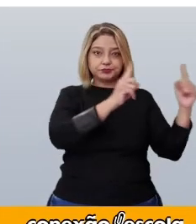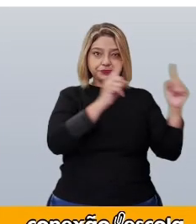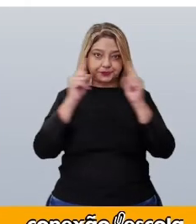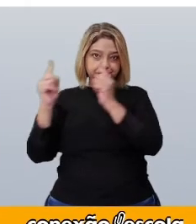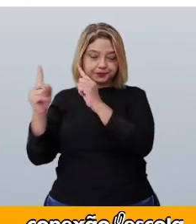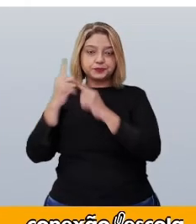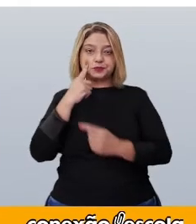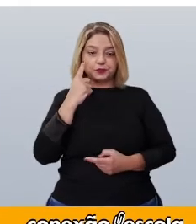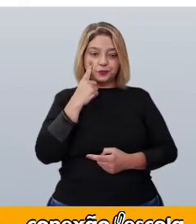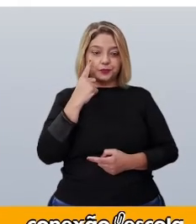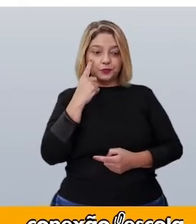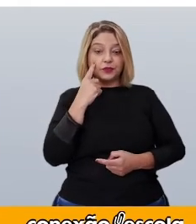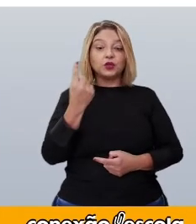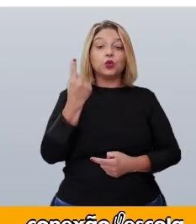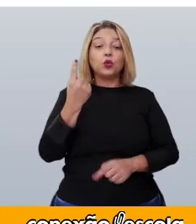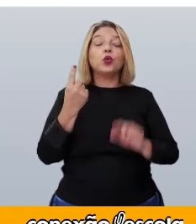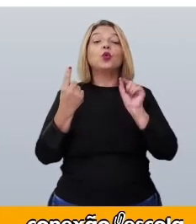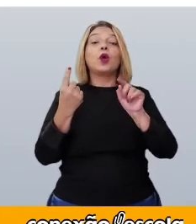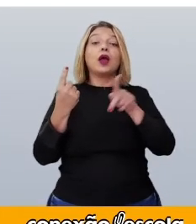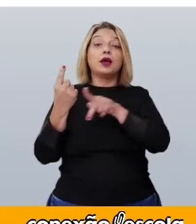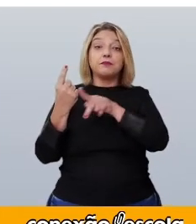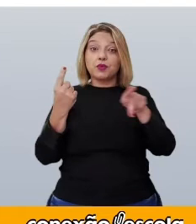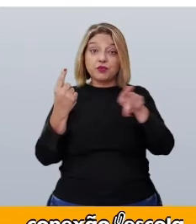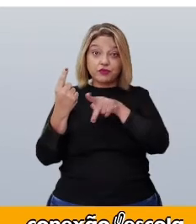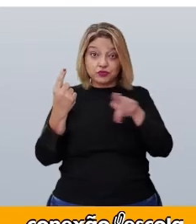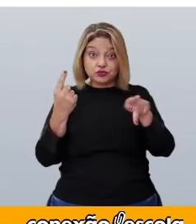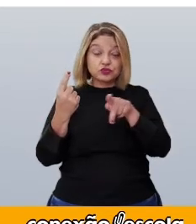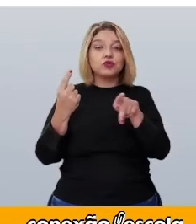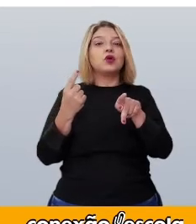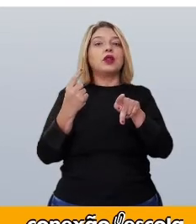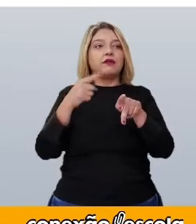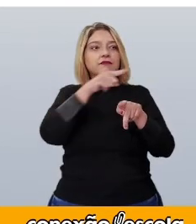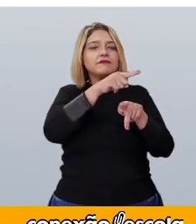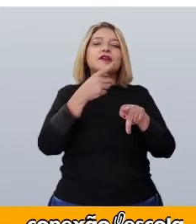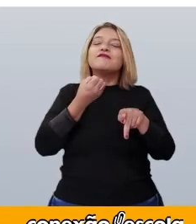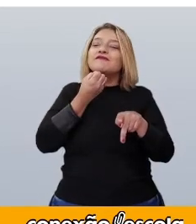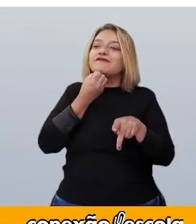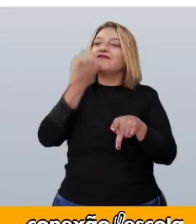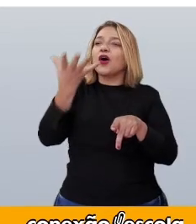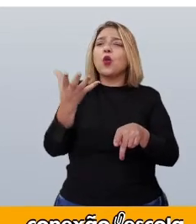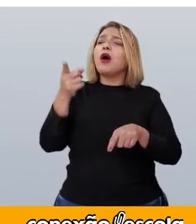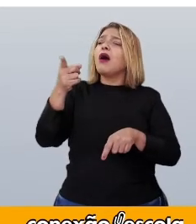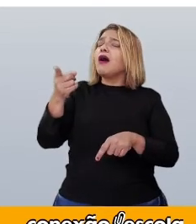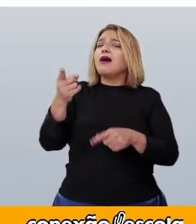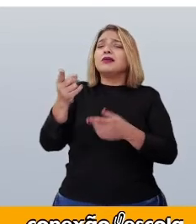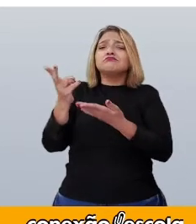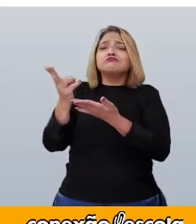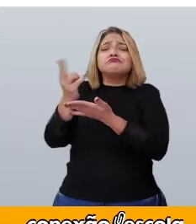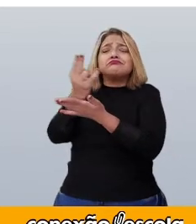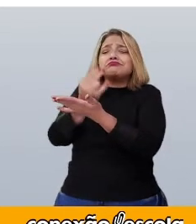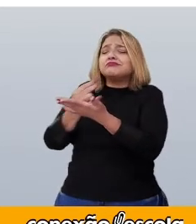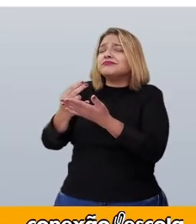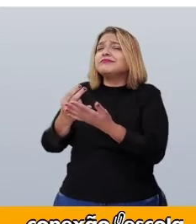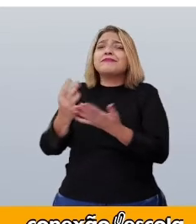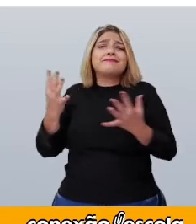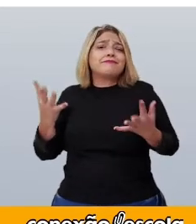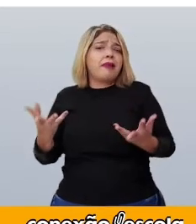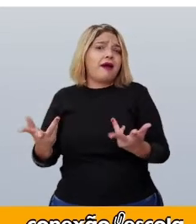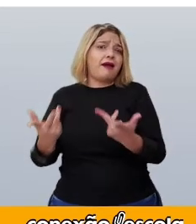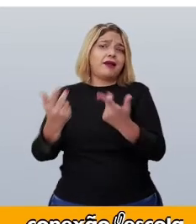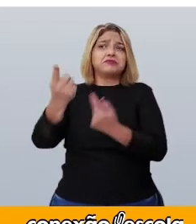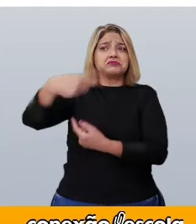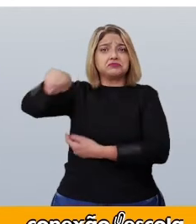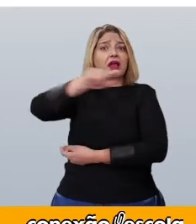Um, quando a professora diz que saíram coisas fantásticas da produção dos alunos. Esse